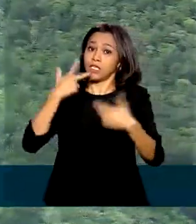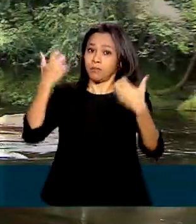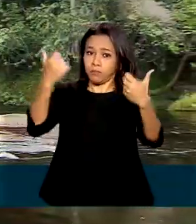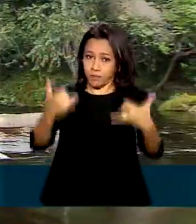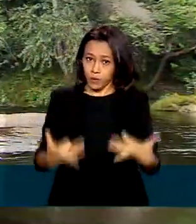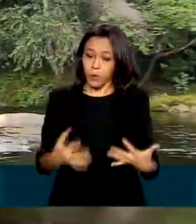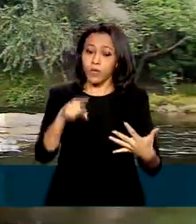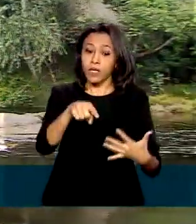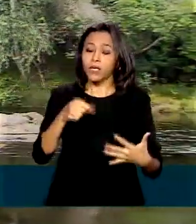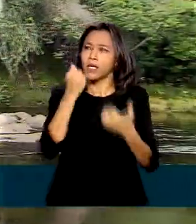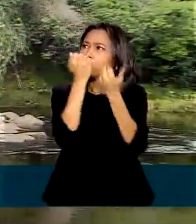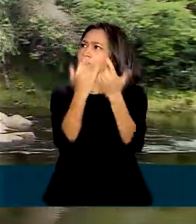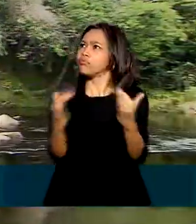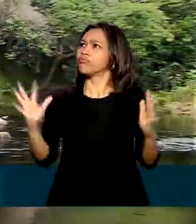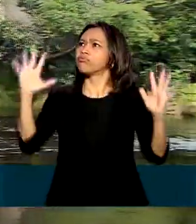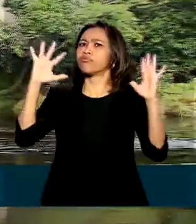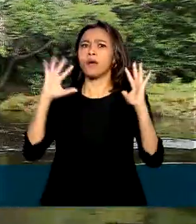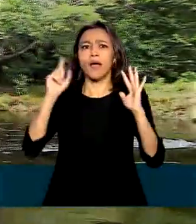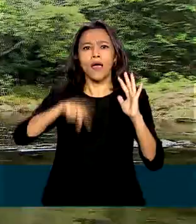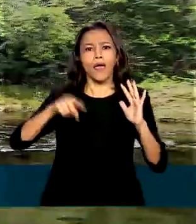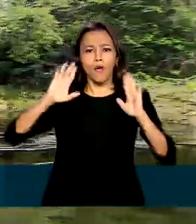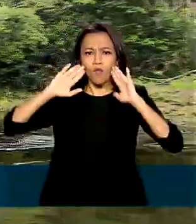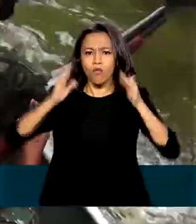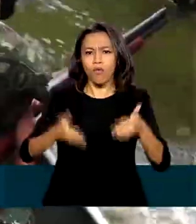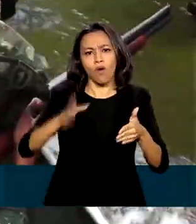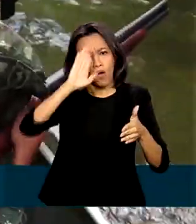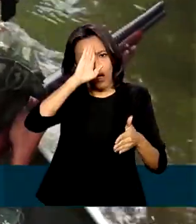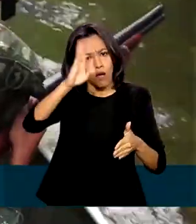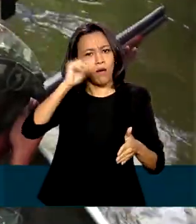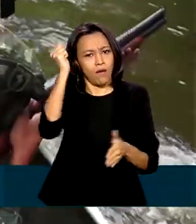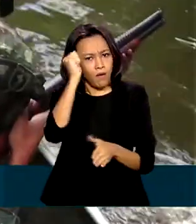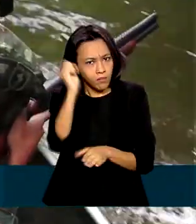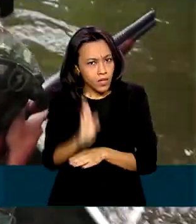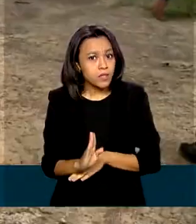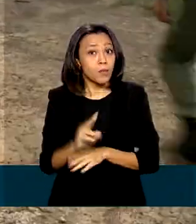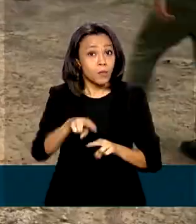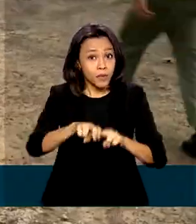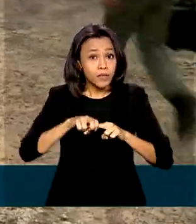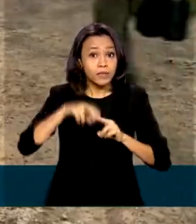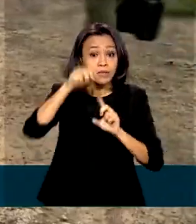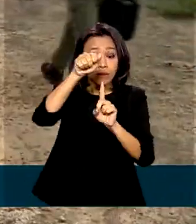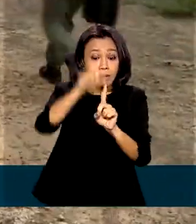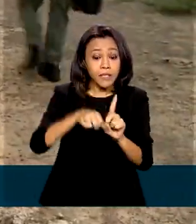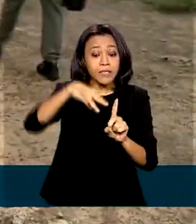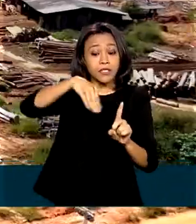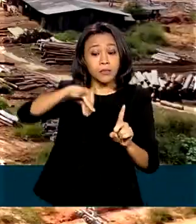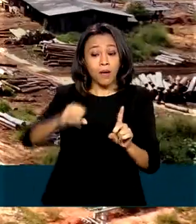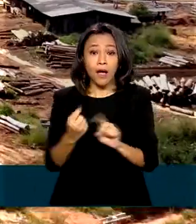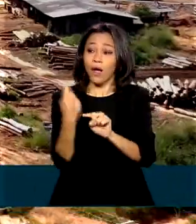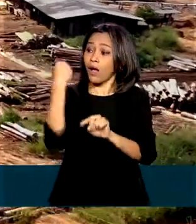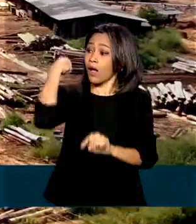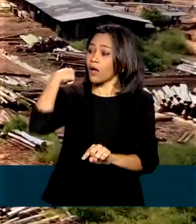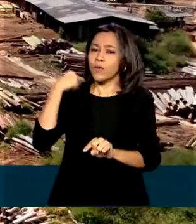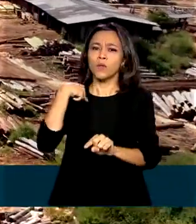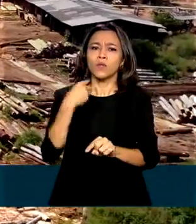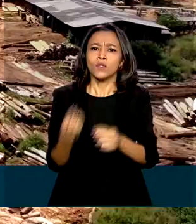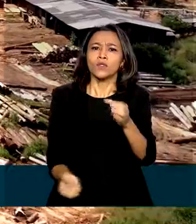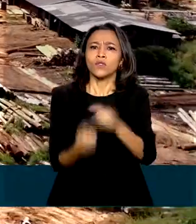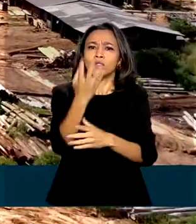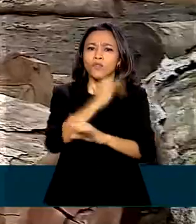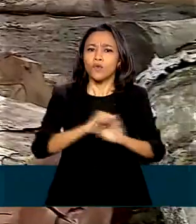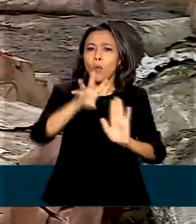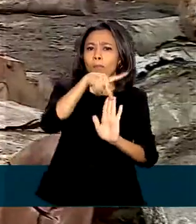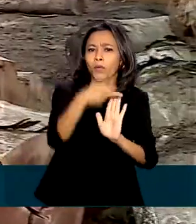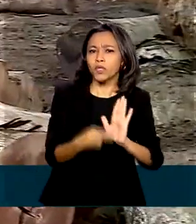ambiente é uma prioridade para o país e que, por isso, em maio deste ano, lançou a Operação Verde Brasil 2